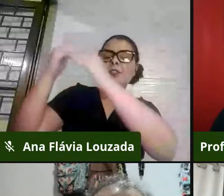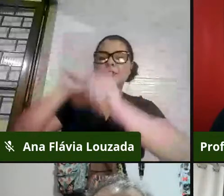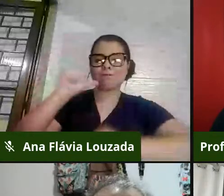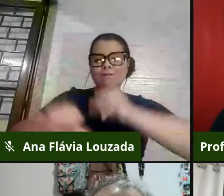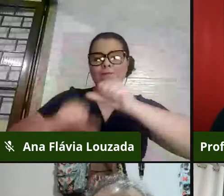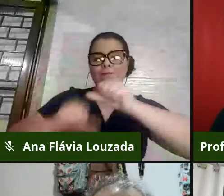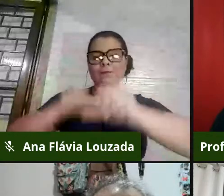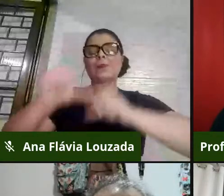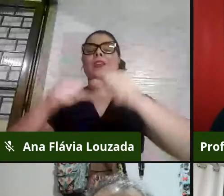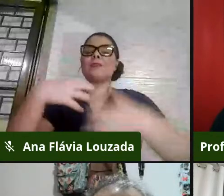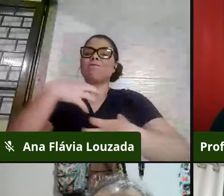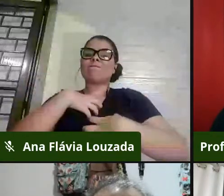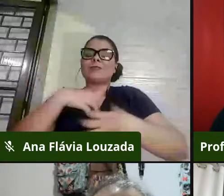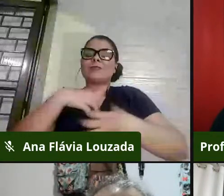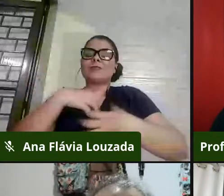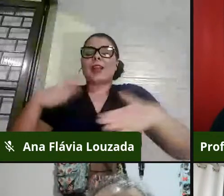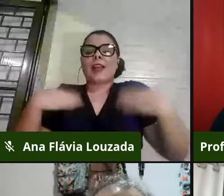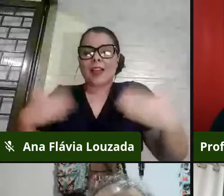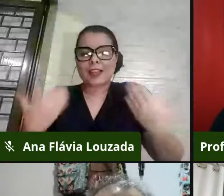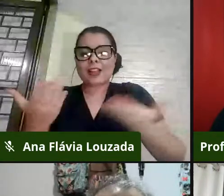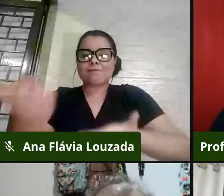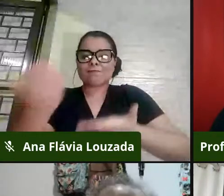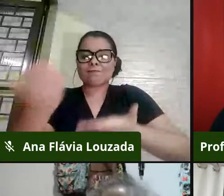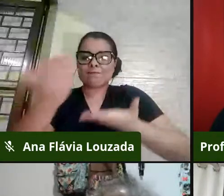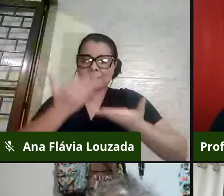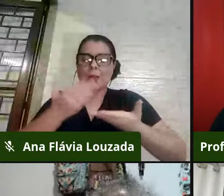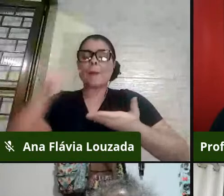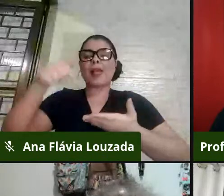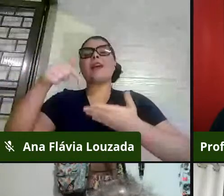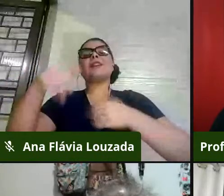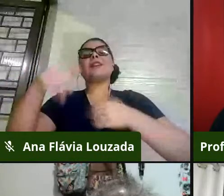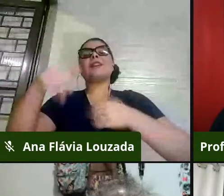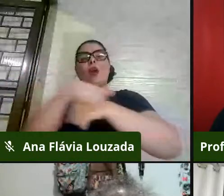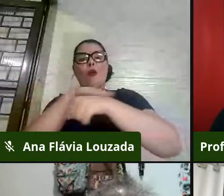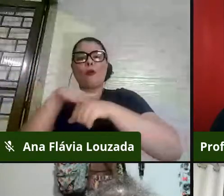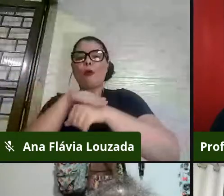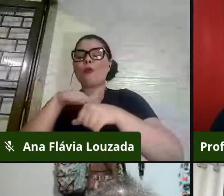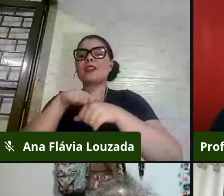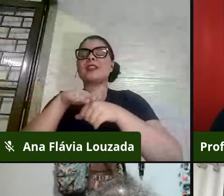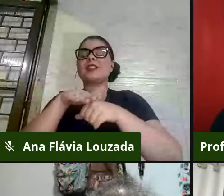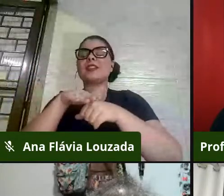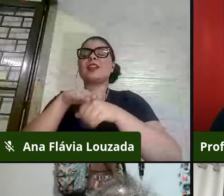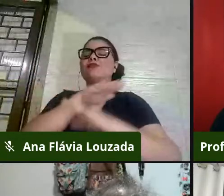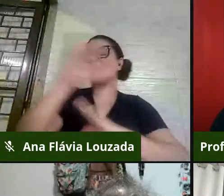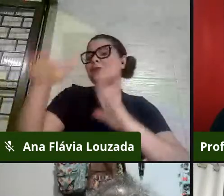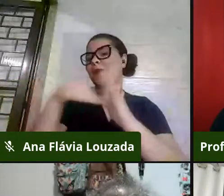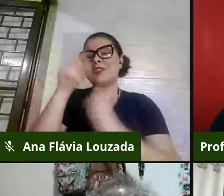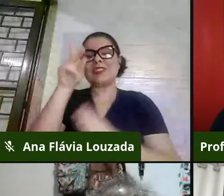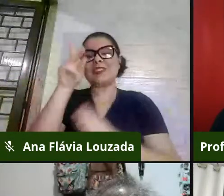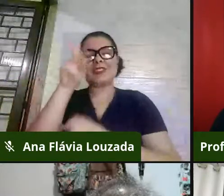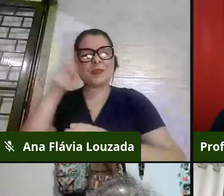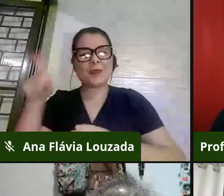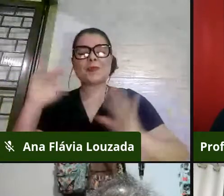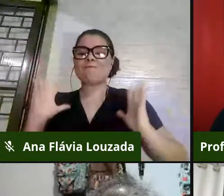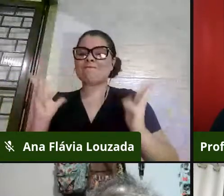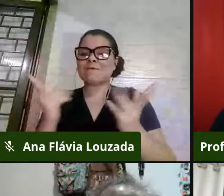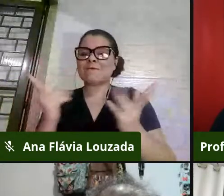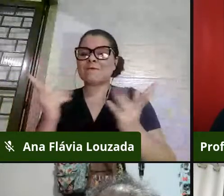alegria que hoje a gente chama aí para a conversa todos esses professores lindos da rede.